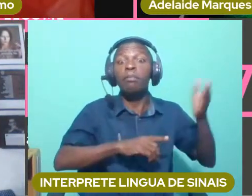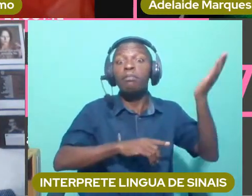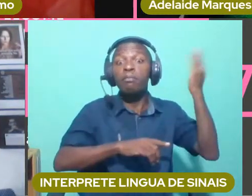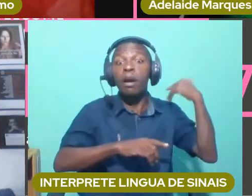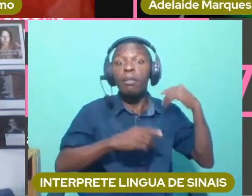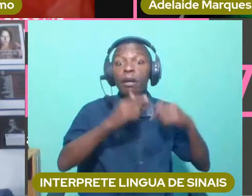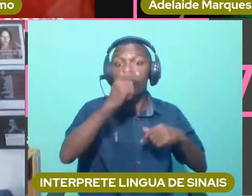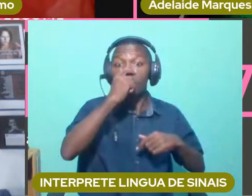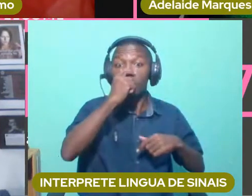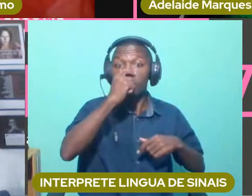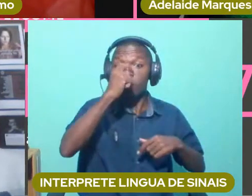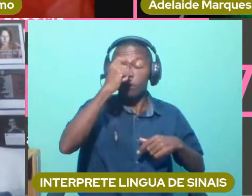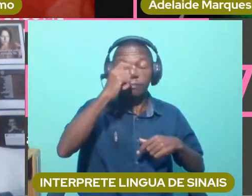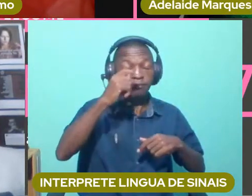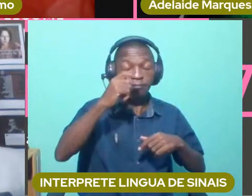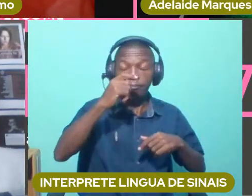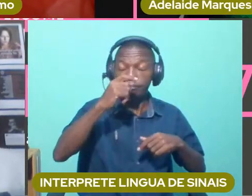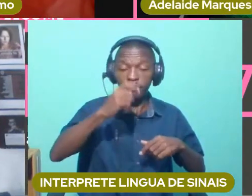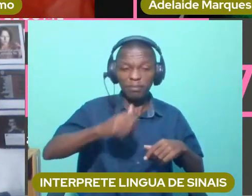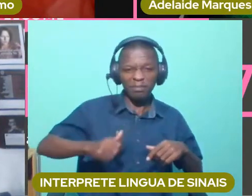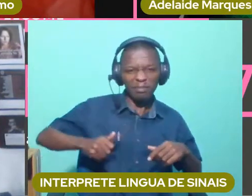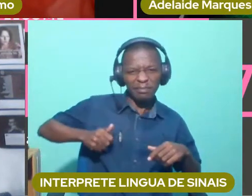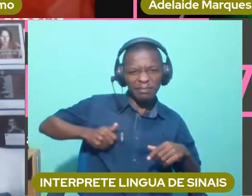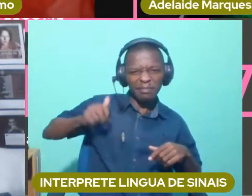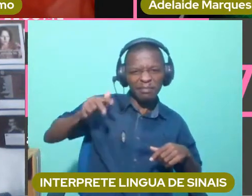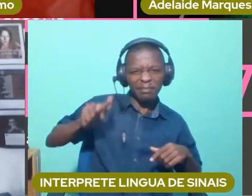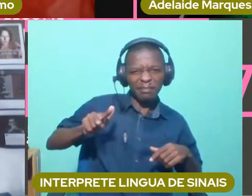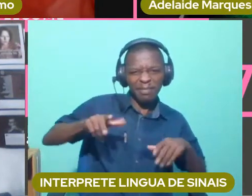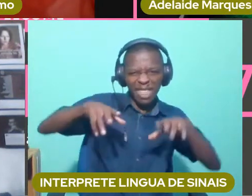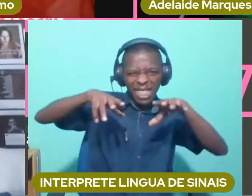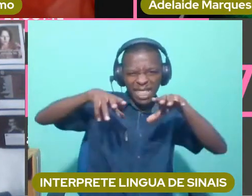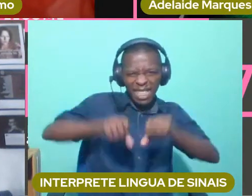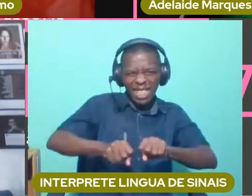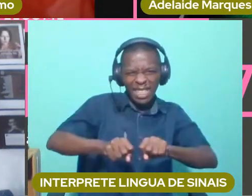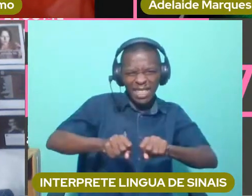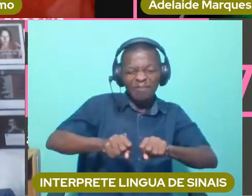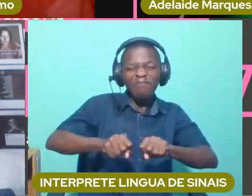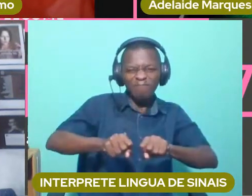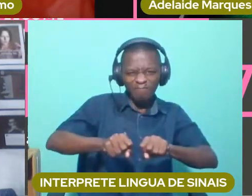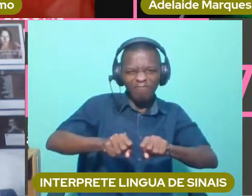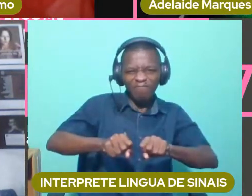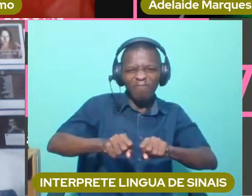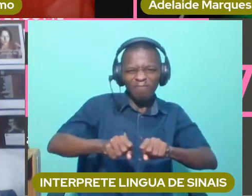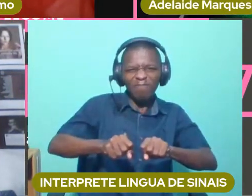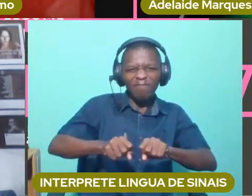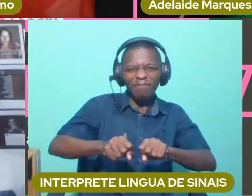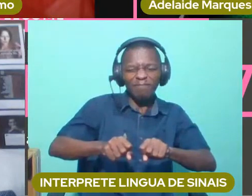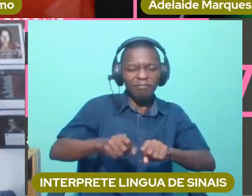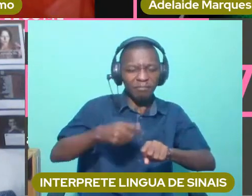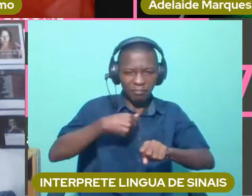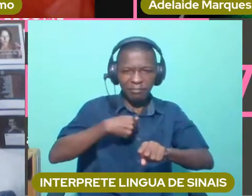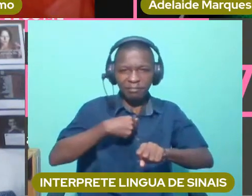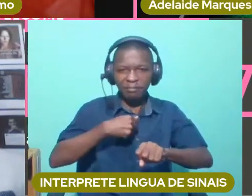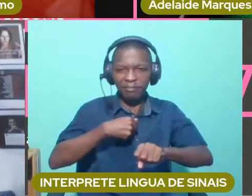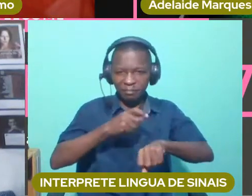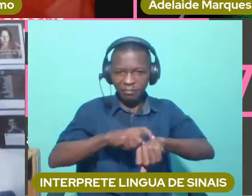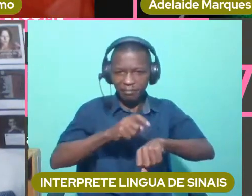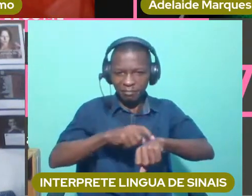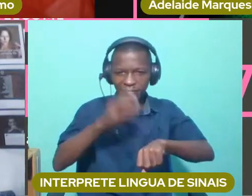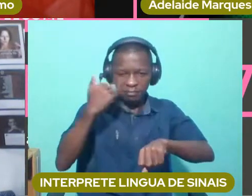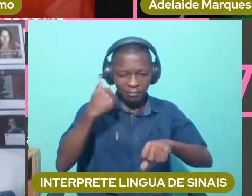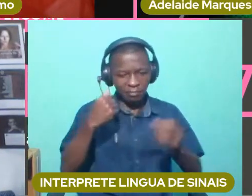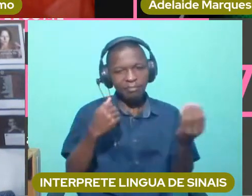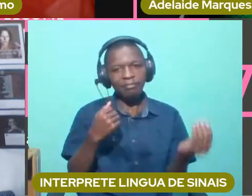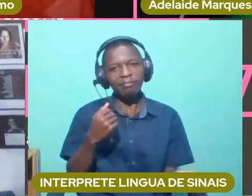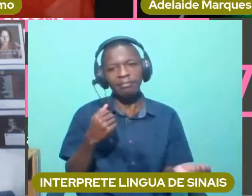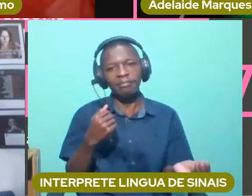nenhumas dentro das vacinas, principalmente para a população que vivia no campo, nas zonas rurais. O meu